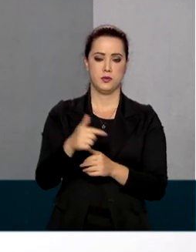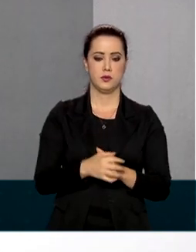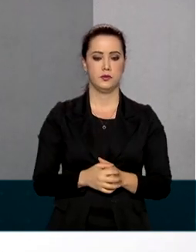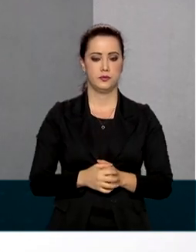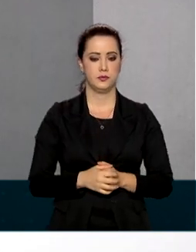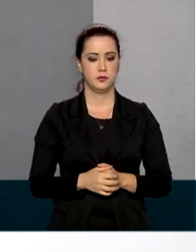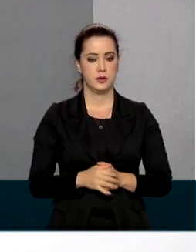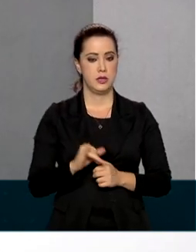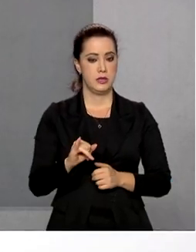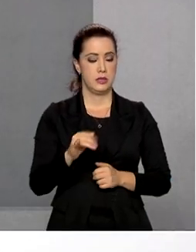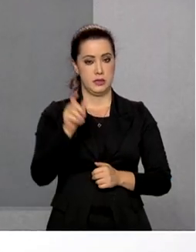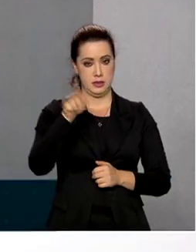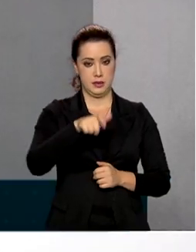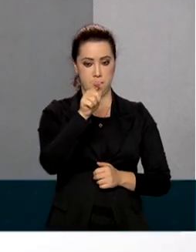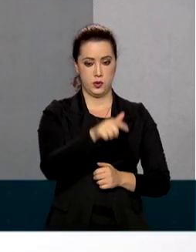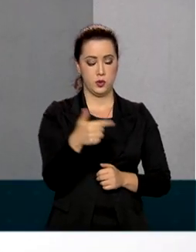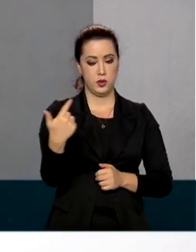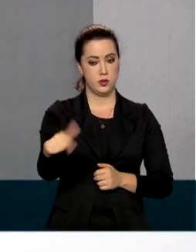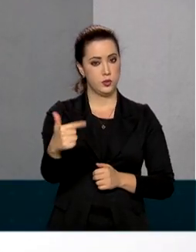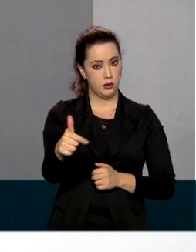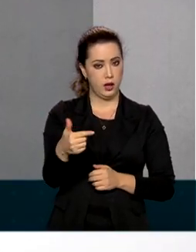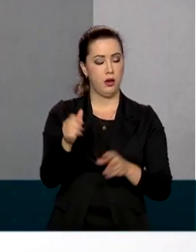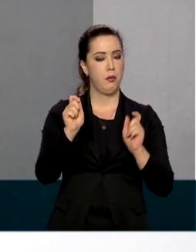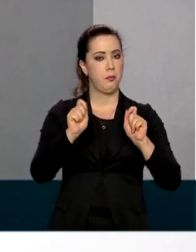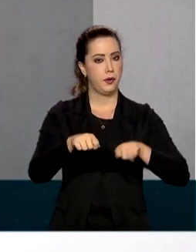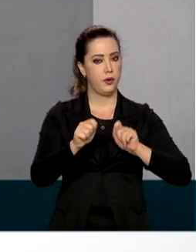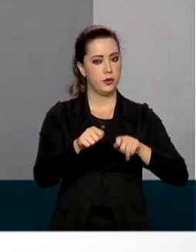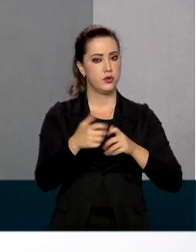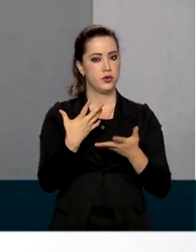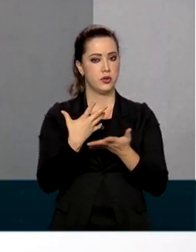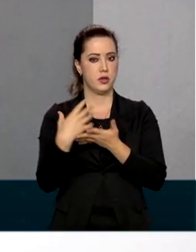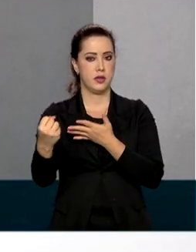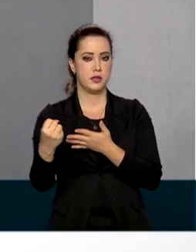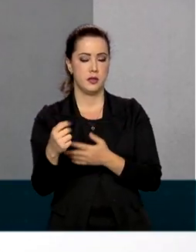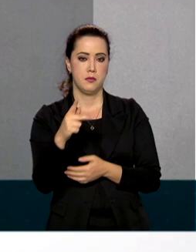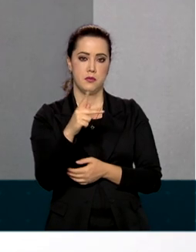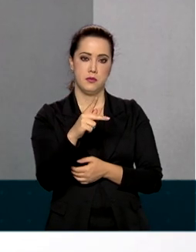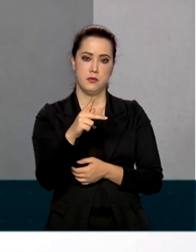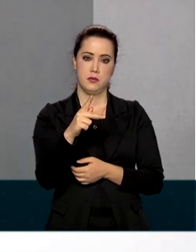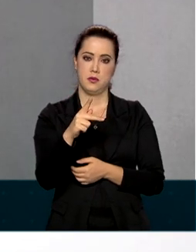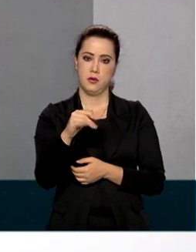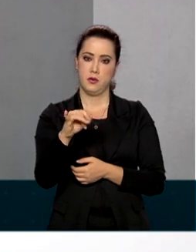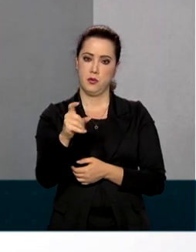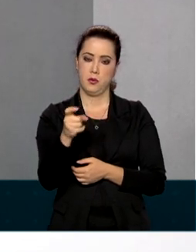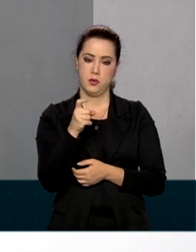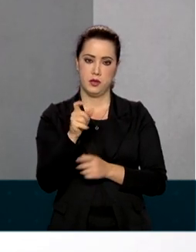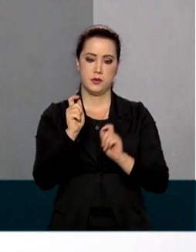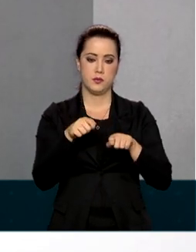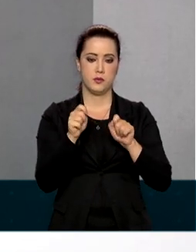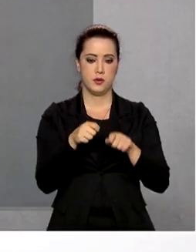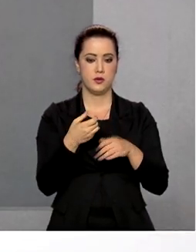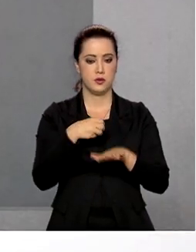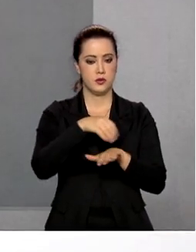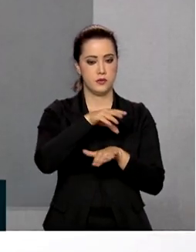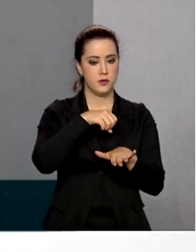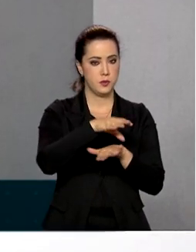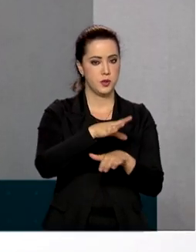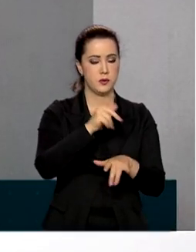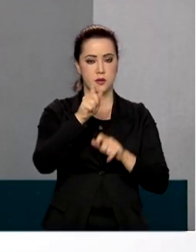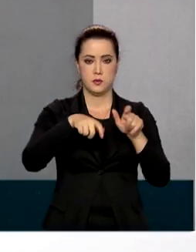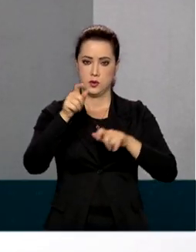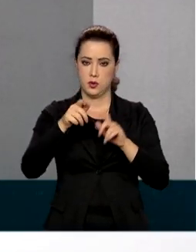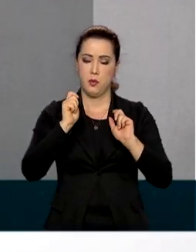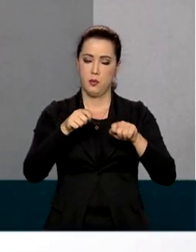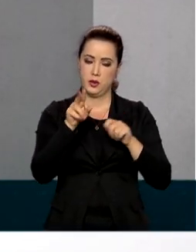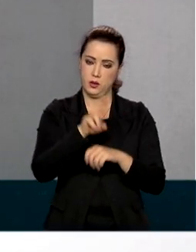pessoa não tiver essa chave, ela ainda assim pode receber um PIX desde que passe o conjunto completo de informações para que